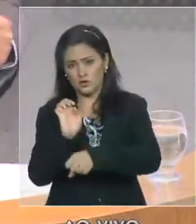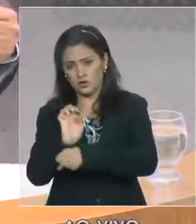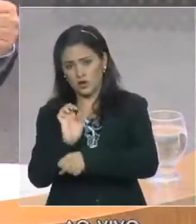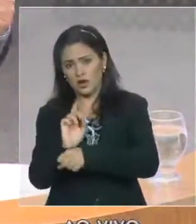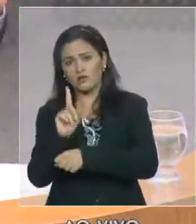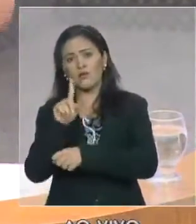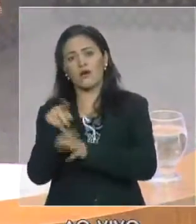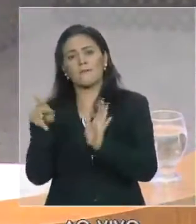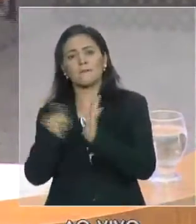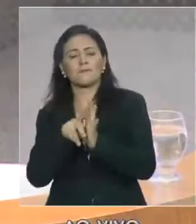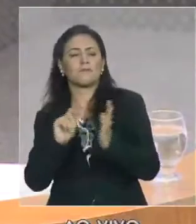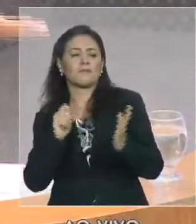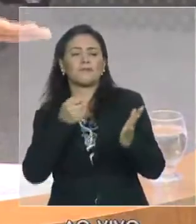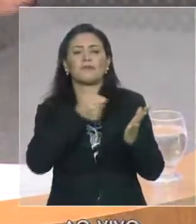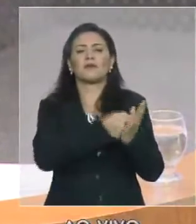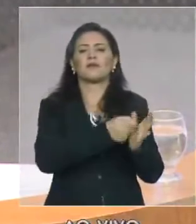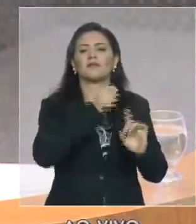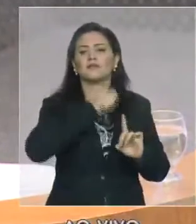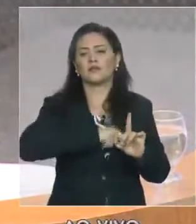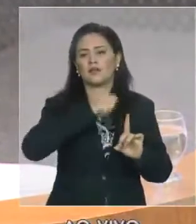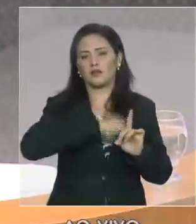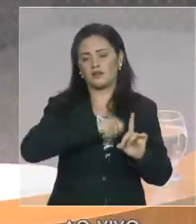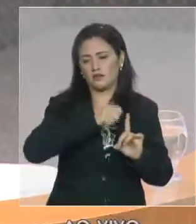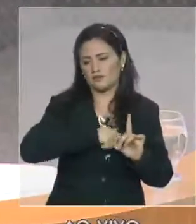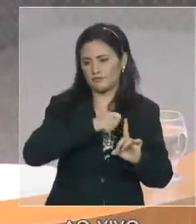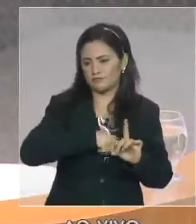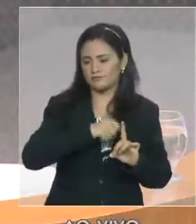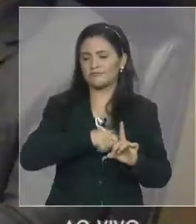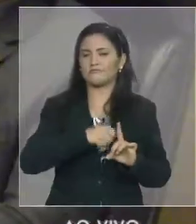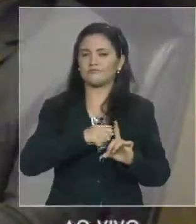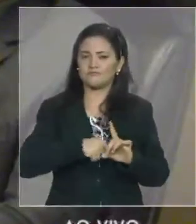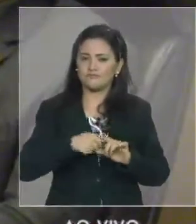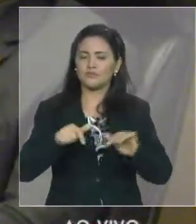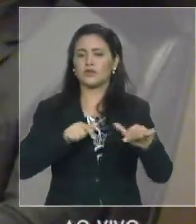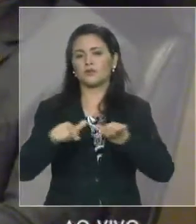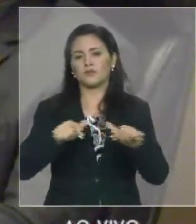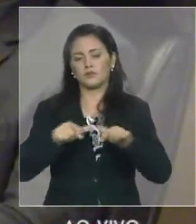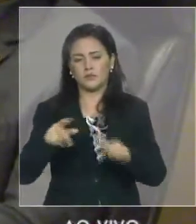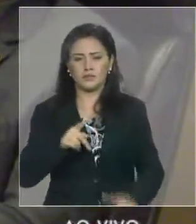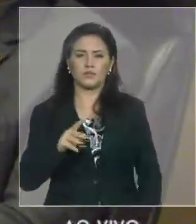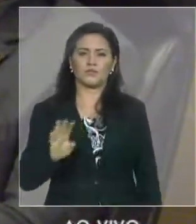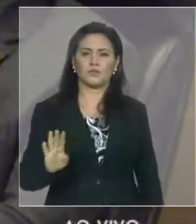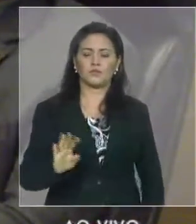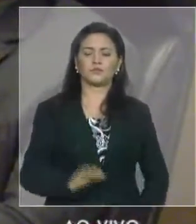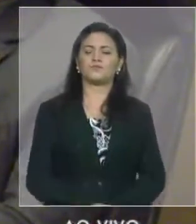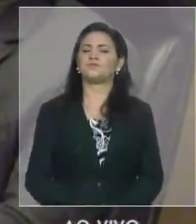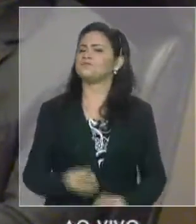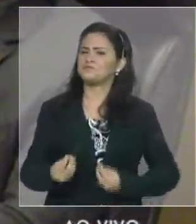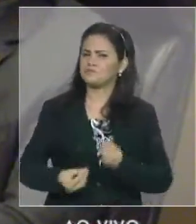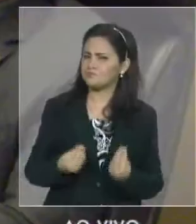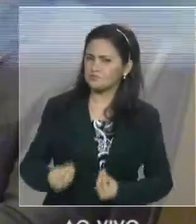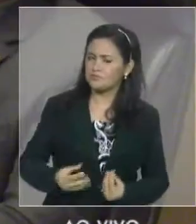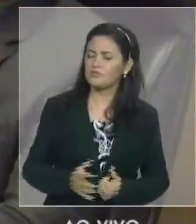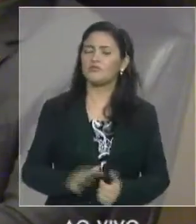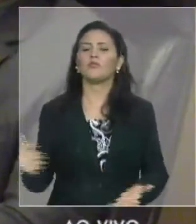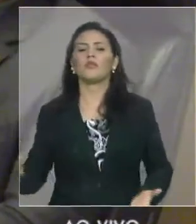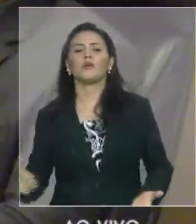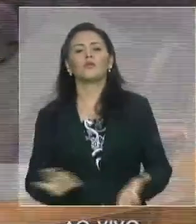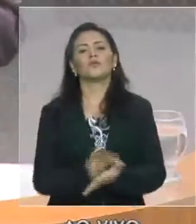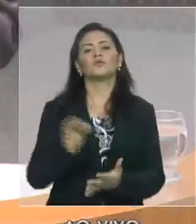ou para onde foram esses recursos? Contratação de novos servidores públicos,